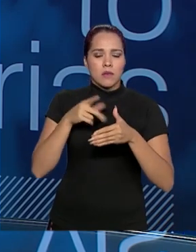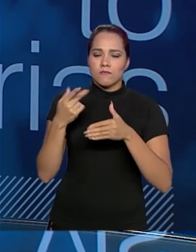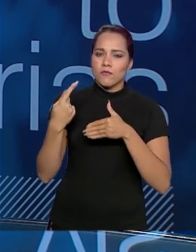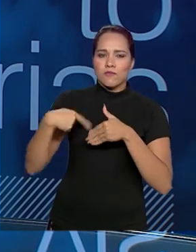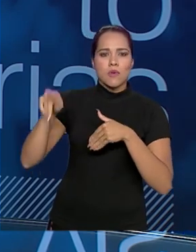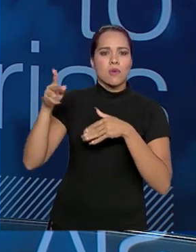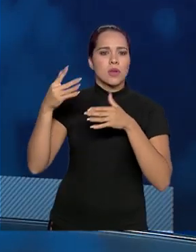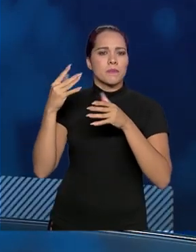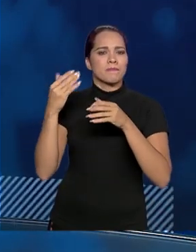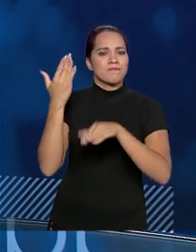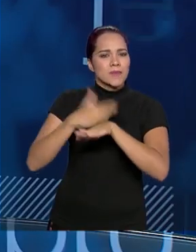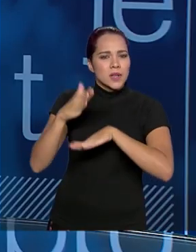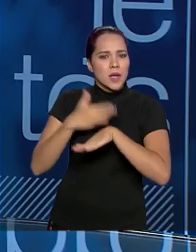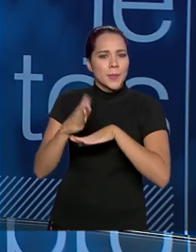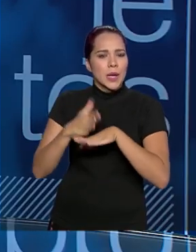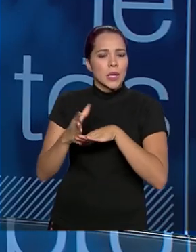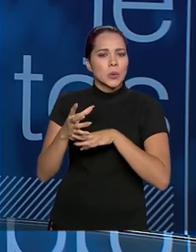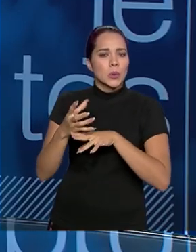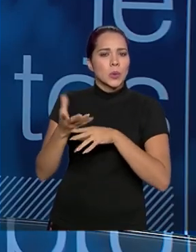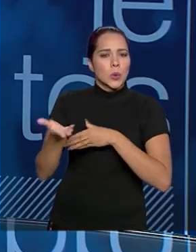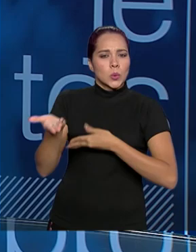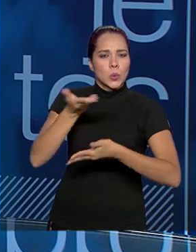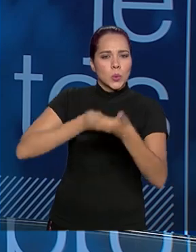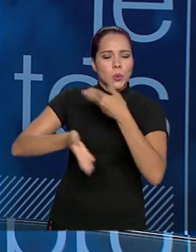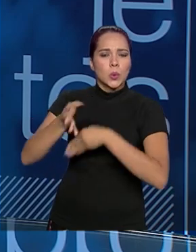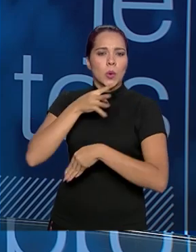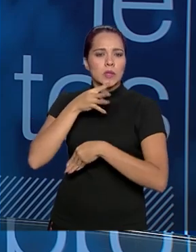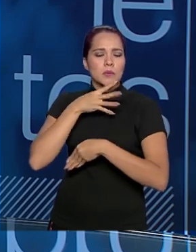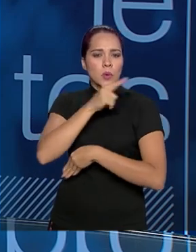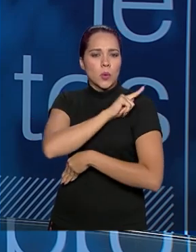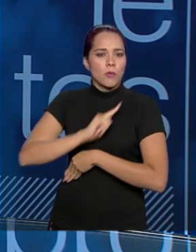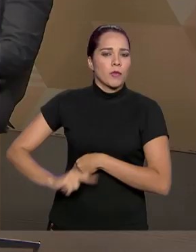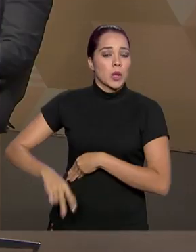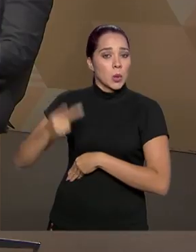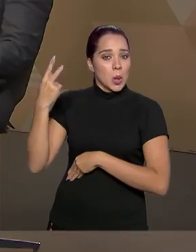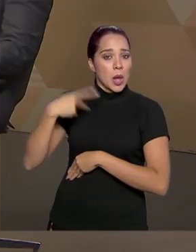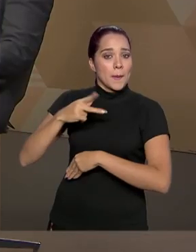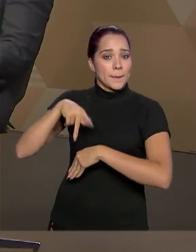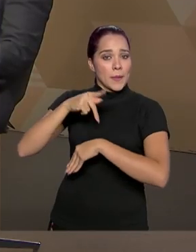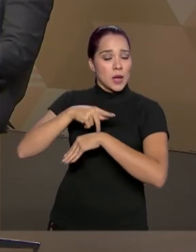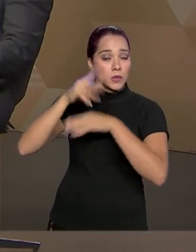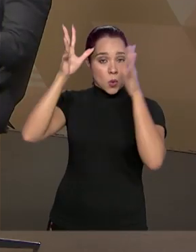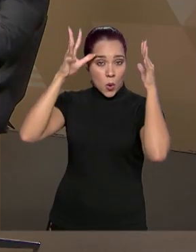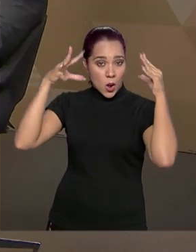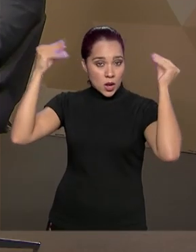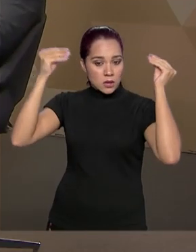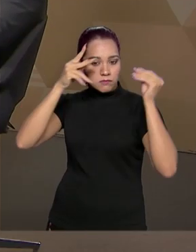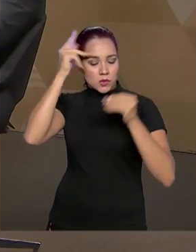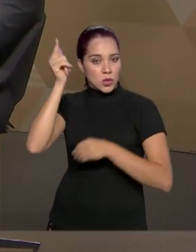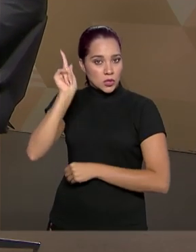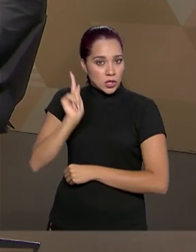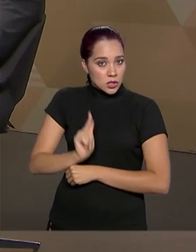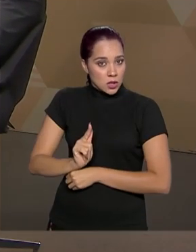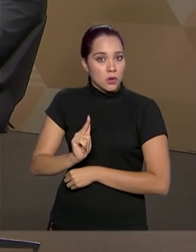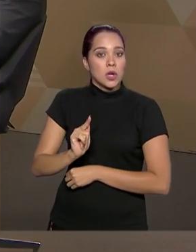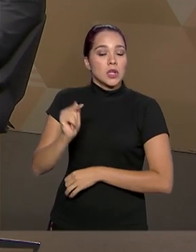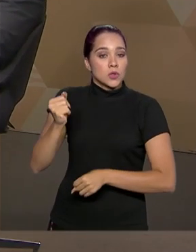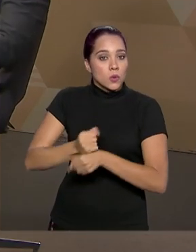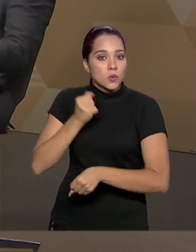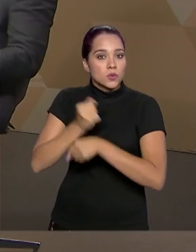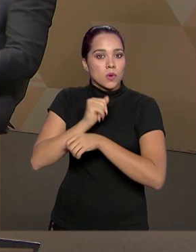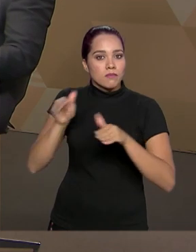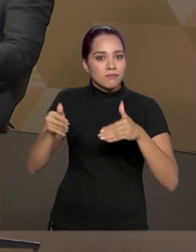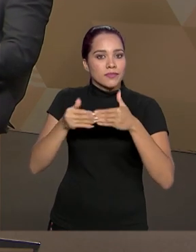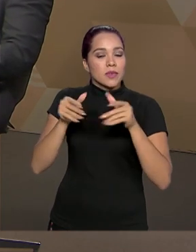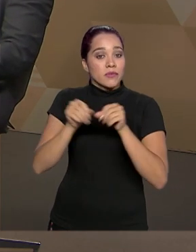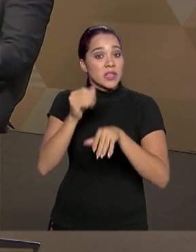troca de conhecimentos com o governo da Holanda. Até as pessoas que fazem as gestões e construções da barragem da Holanda